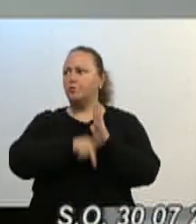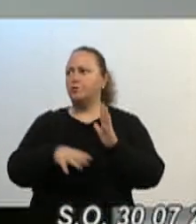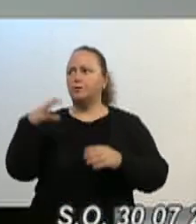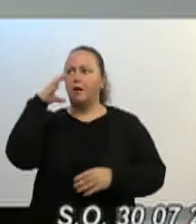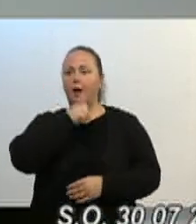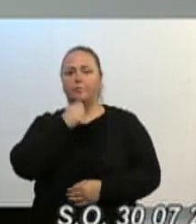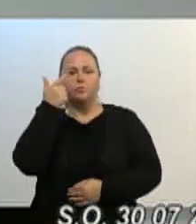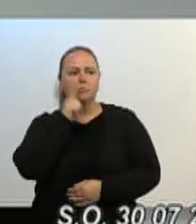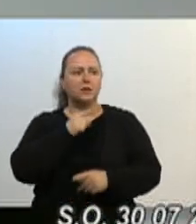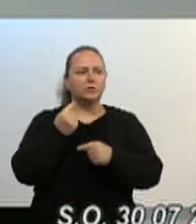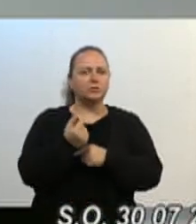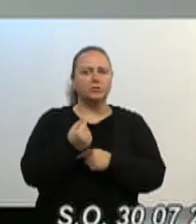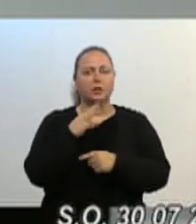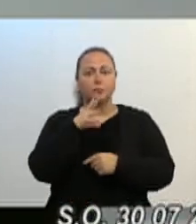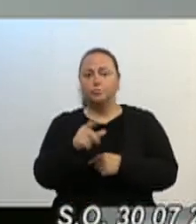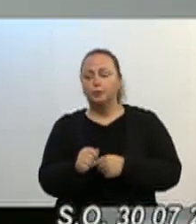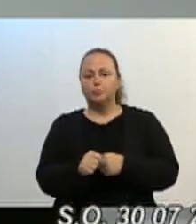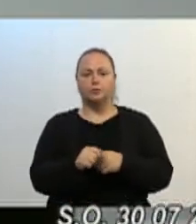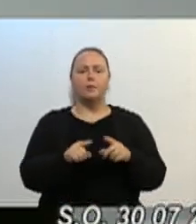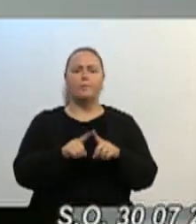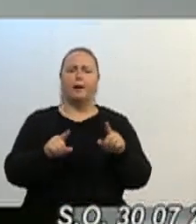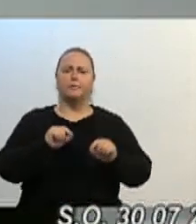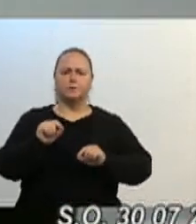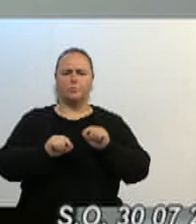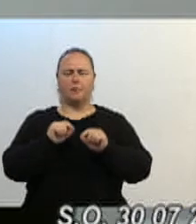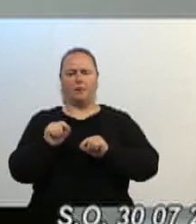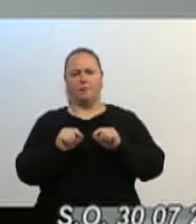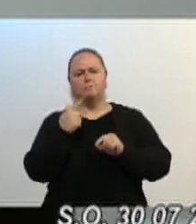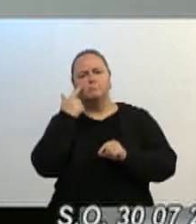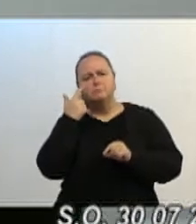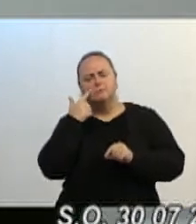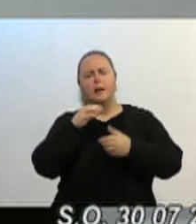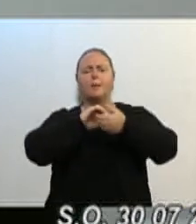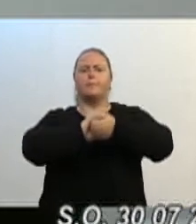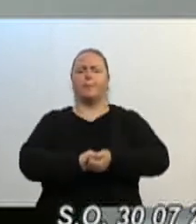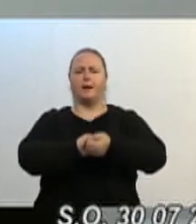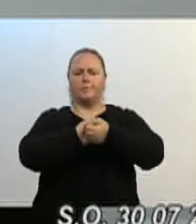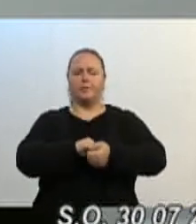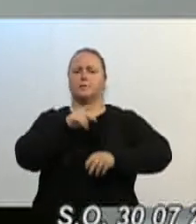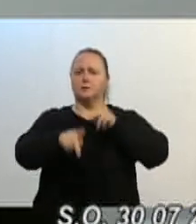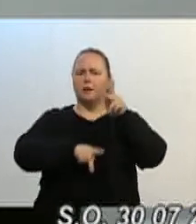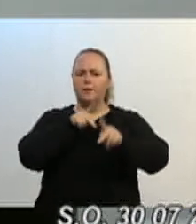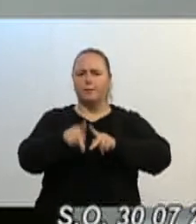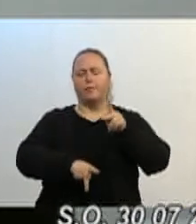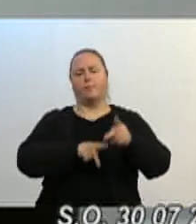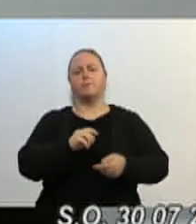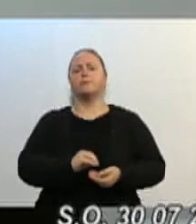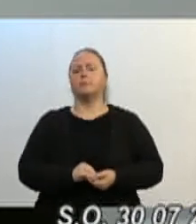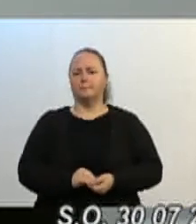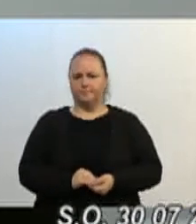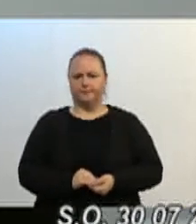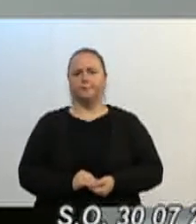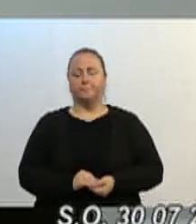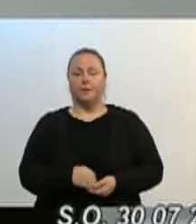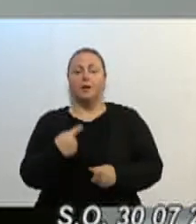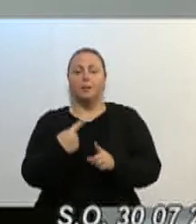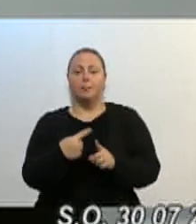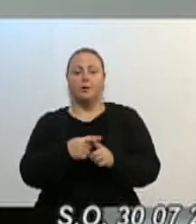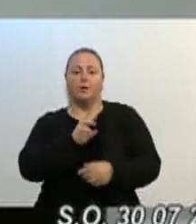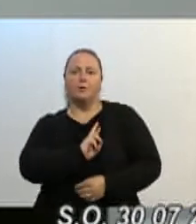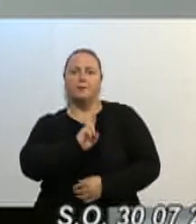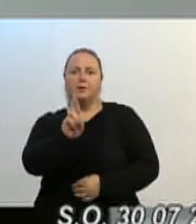É tudo rápido, quando é pressionado. Então, eu quero aqui parabenizar a população. População que, em nome do Roberto, que nos